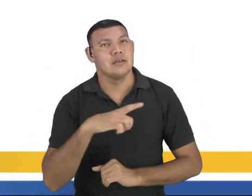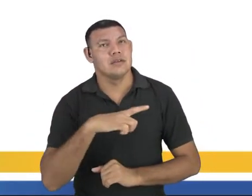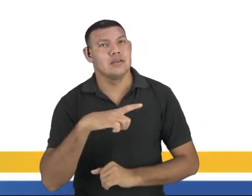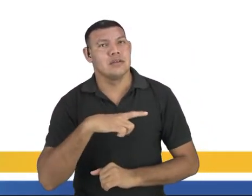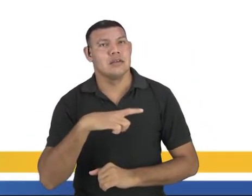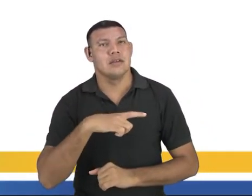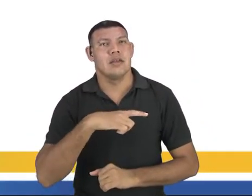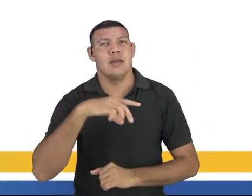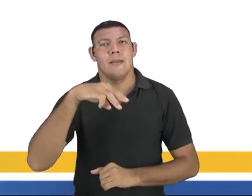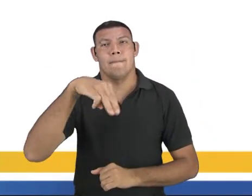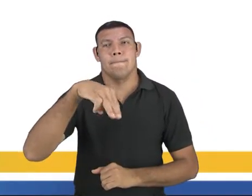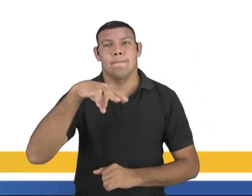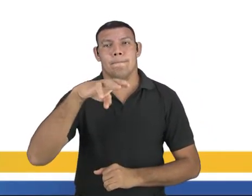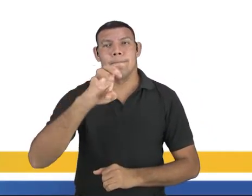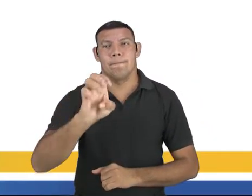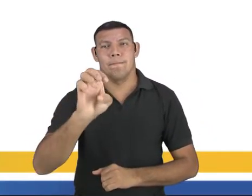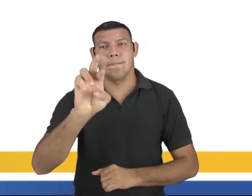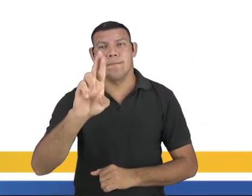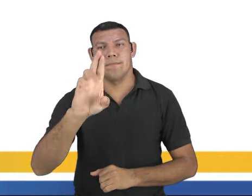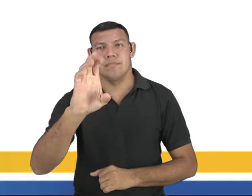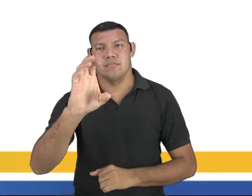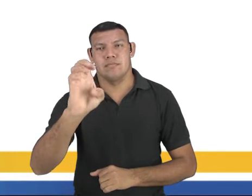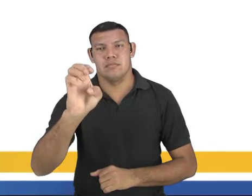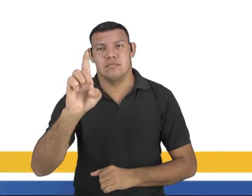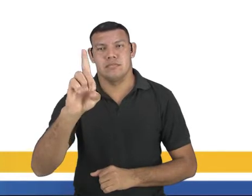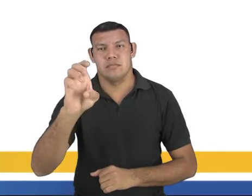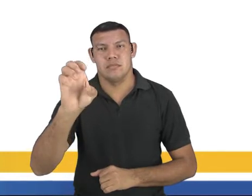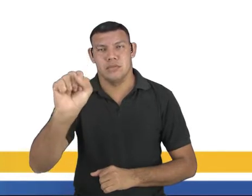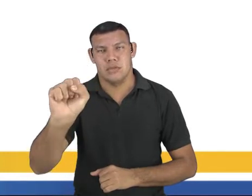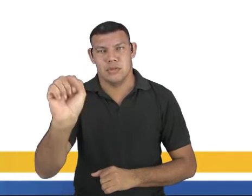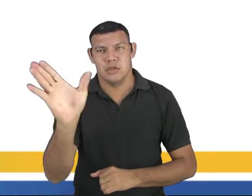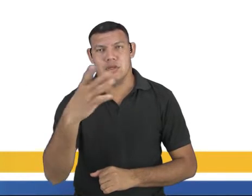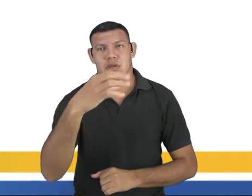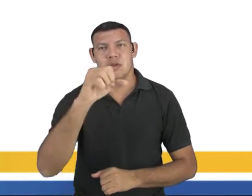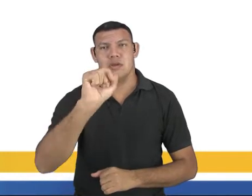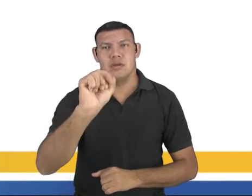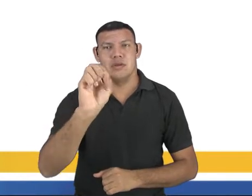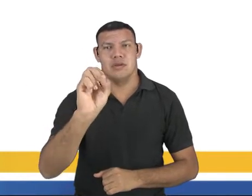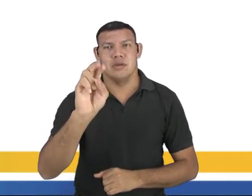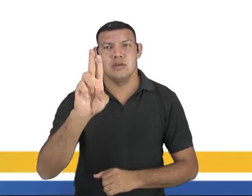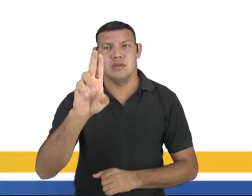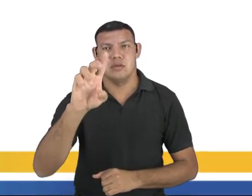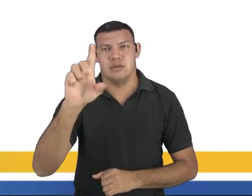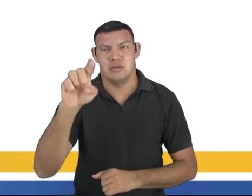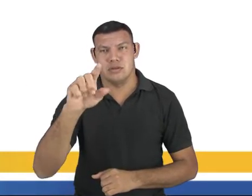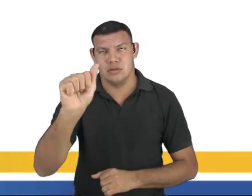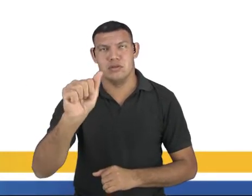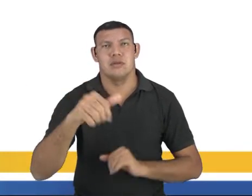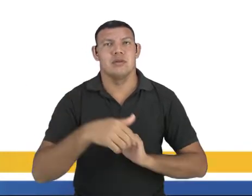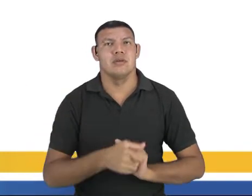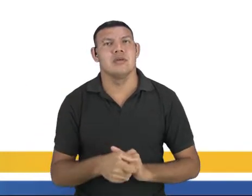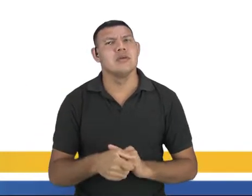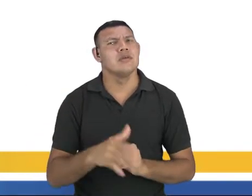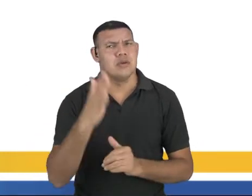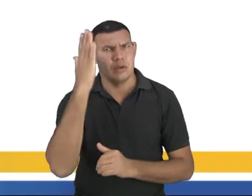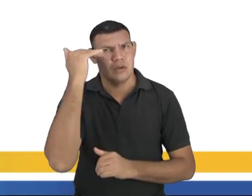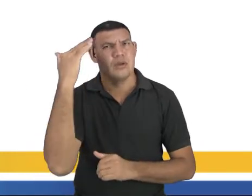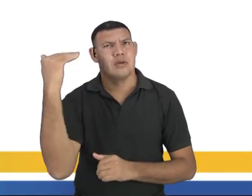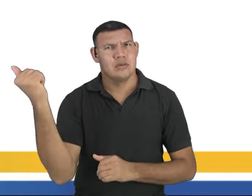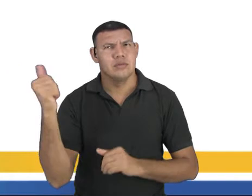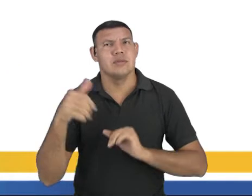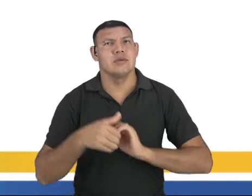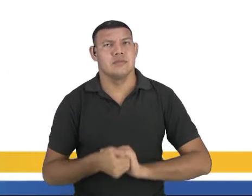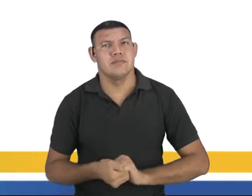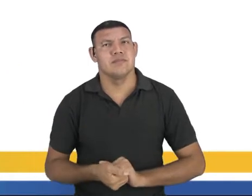Sosa, é muito conhecida, é uma cantora muito conhecida, é da